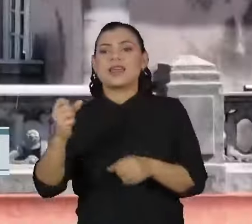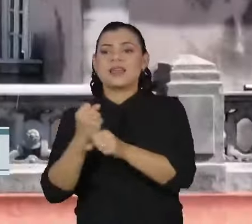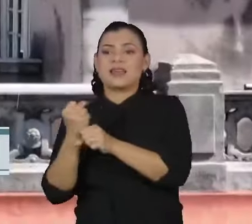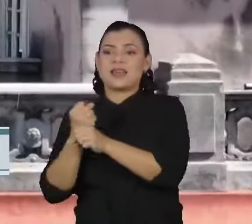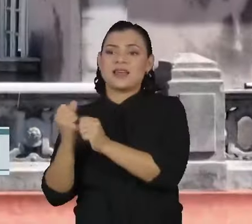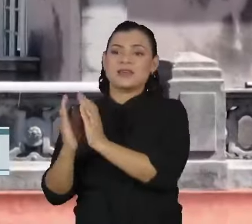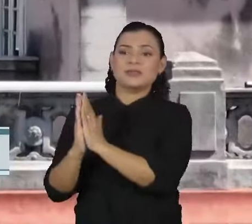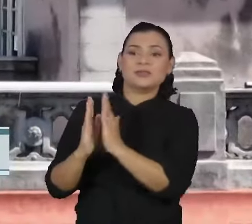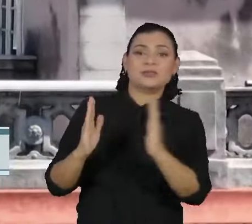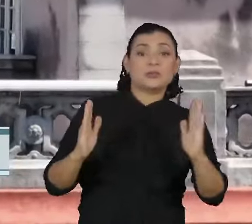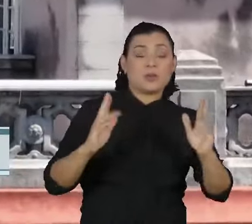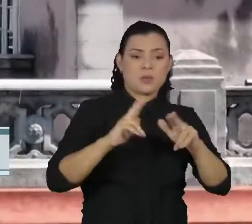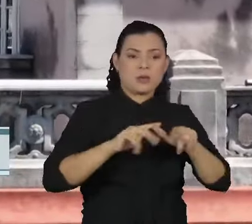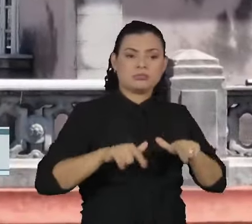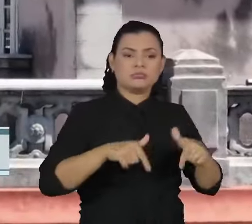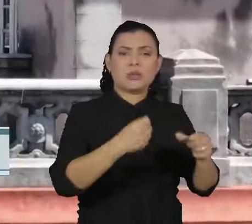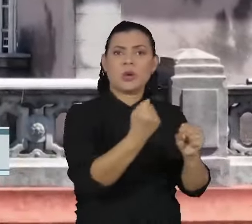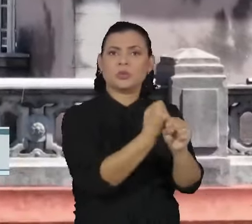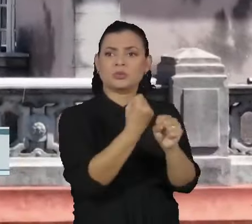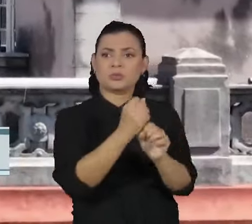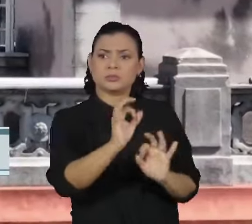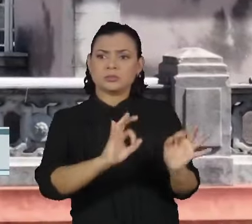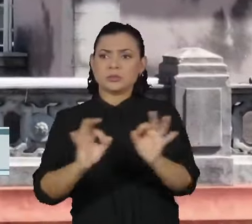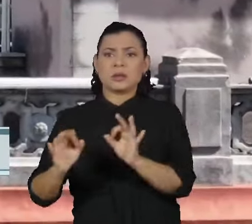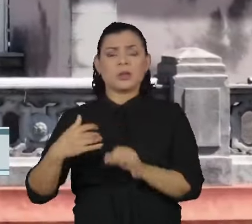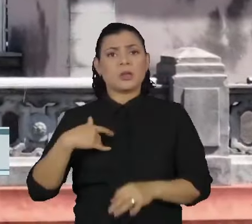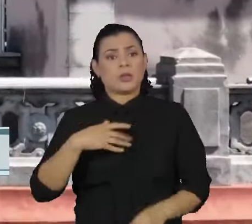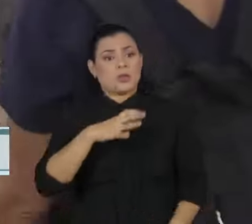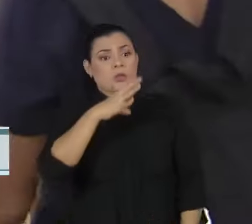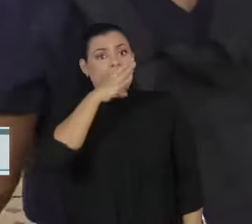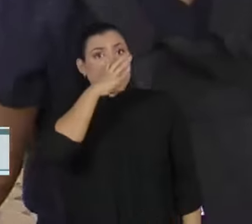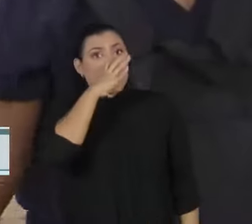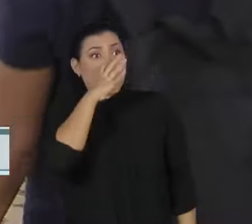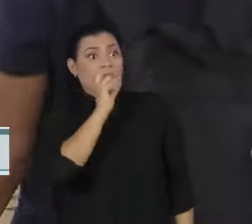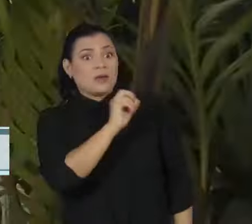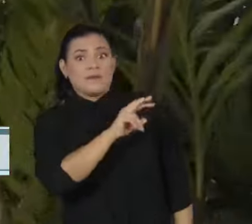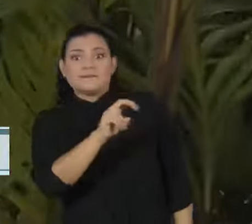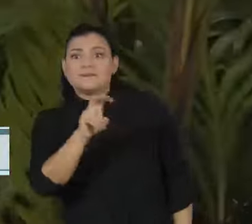construção, volta a surpreender e a encantar a população.